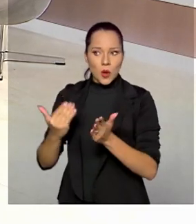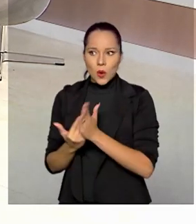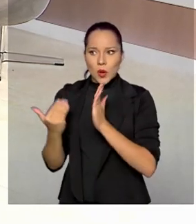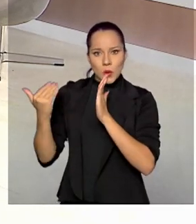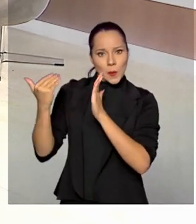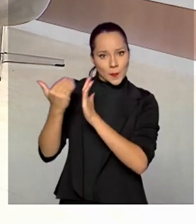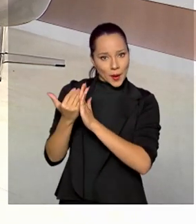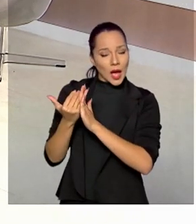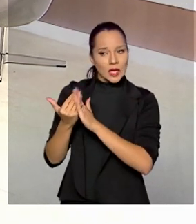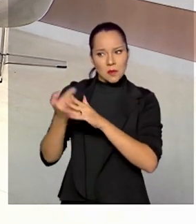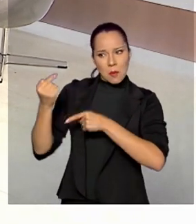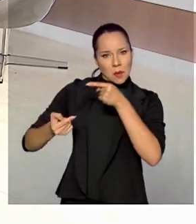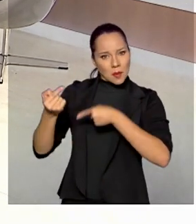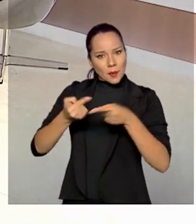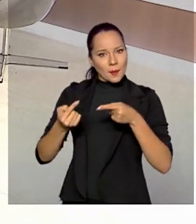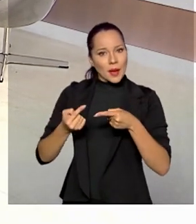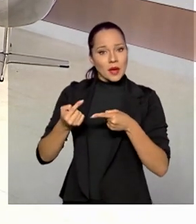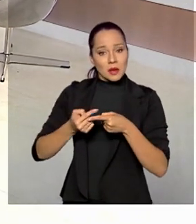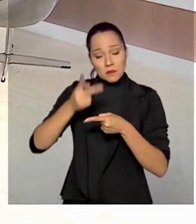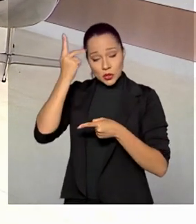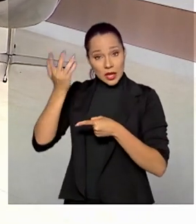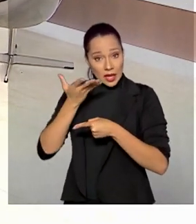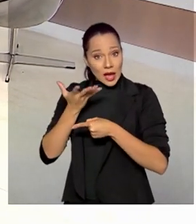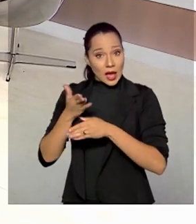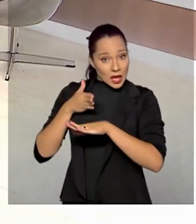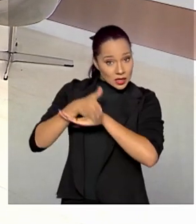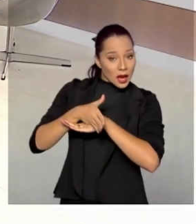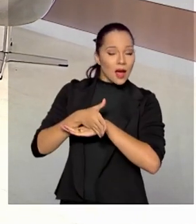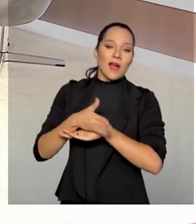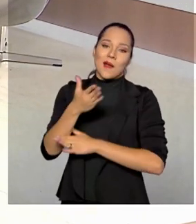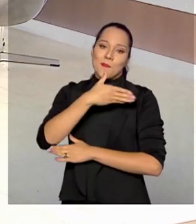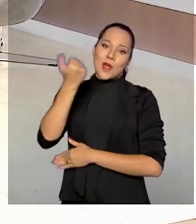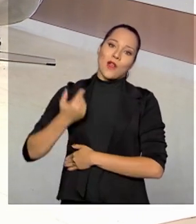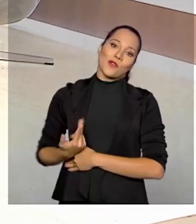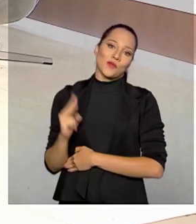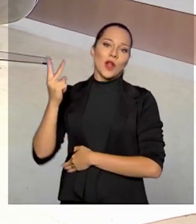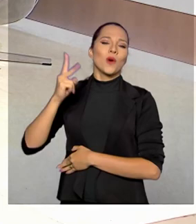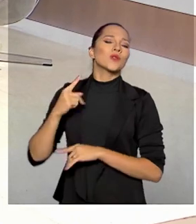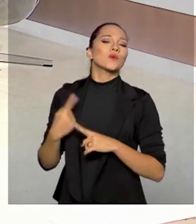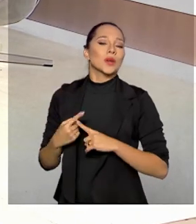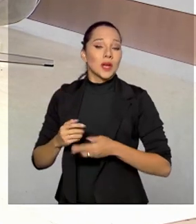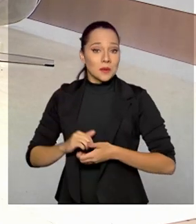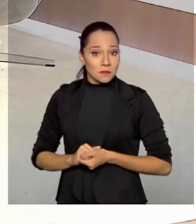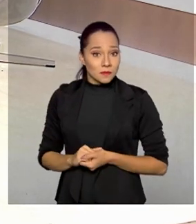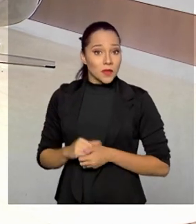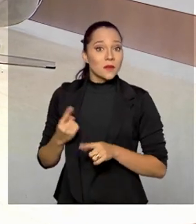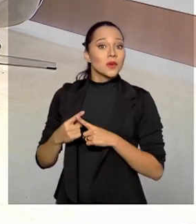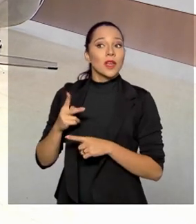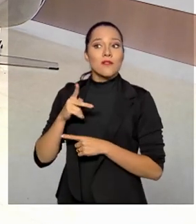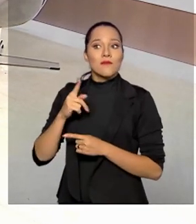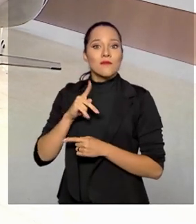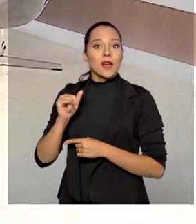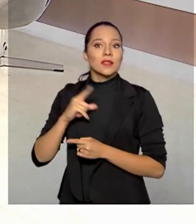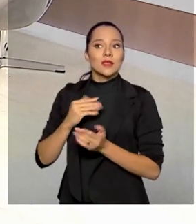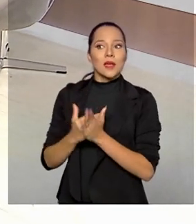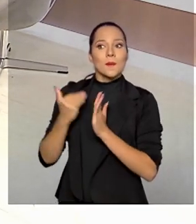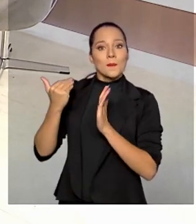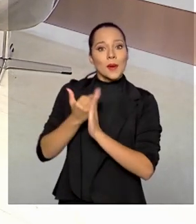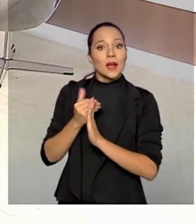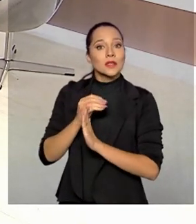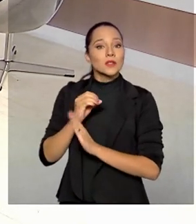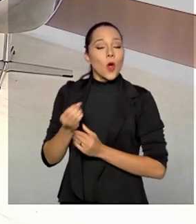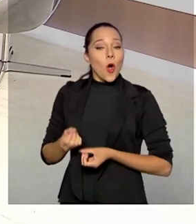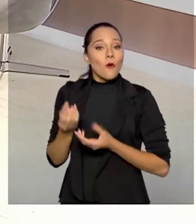competidores nós tivermos, melhores serão os preços. Por quê? Porque nós teremos maior oferta.